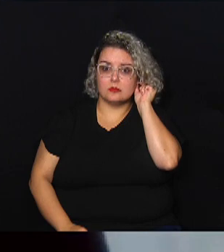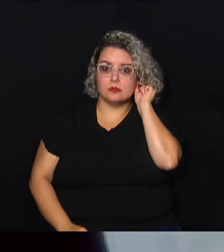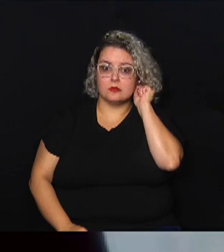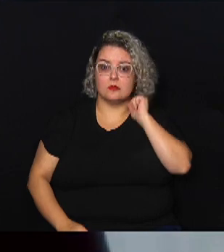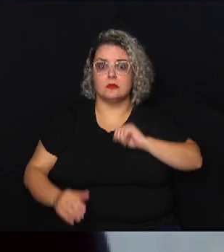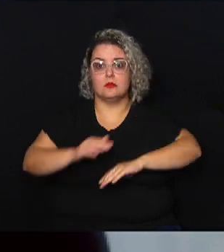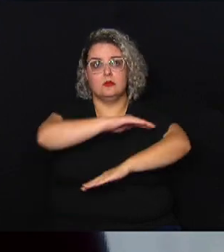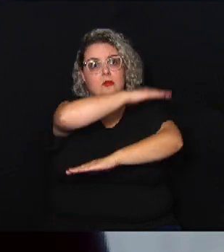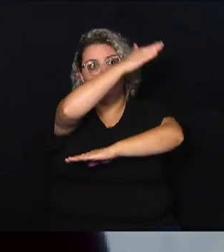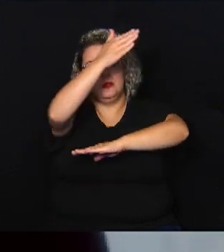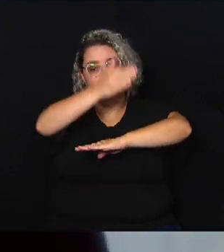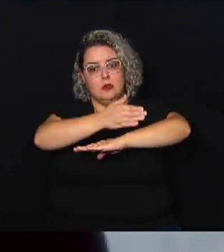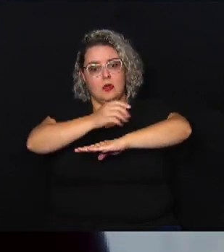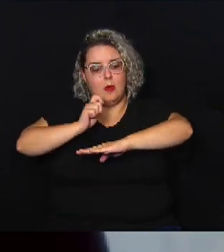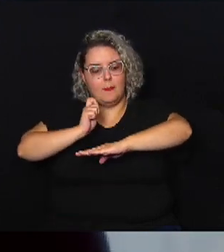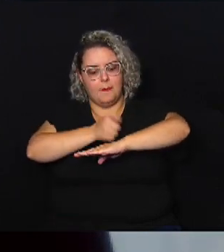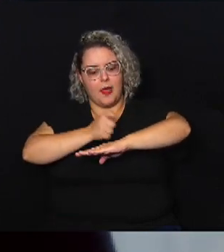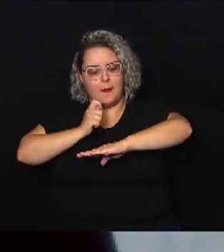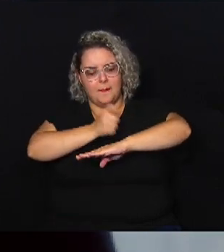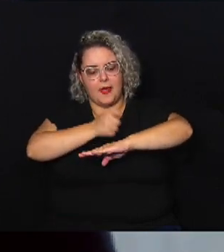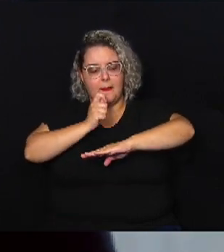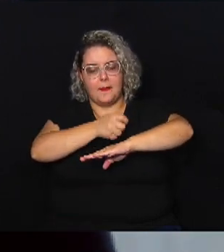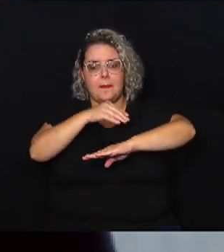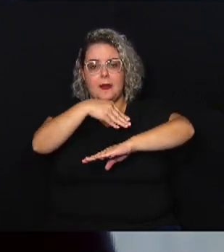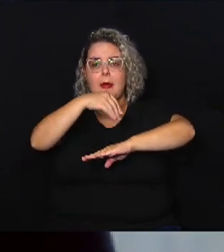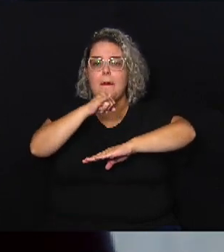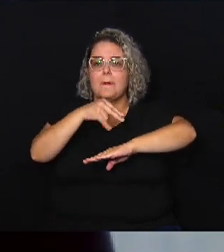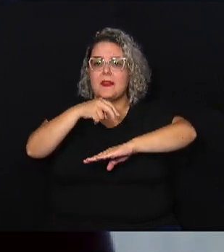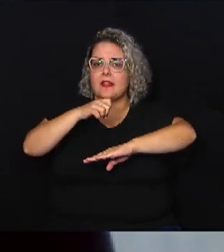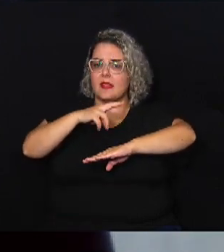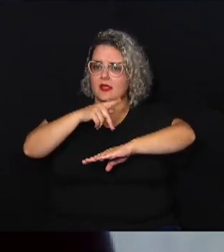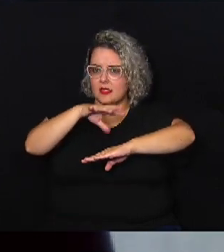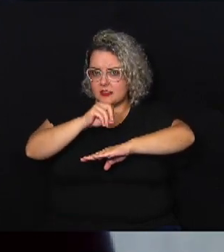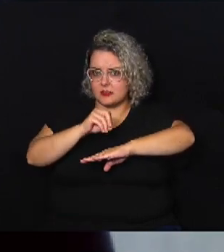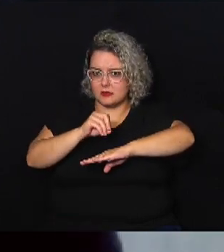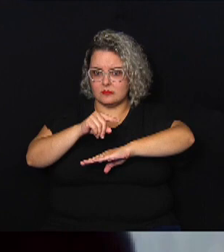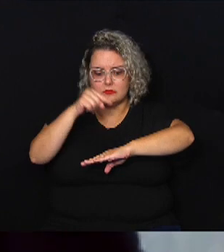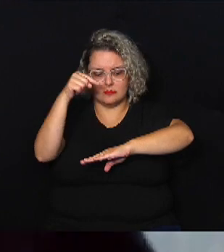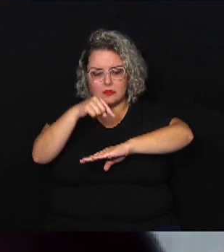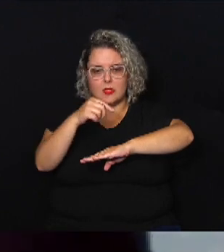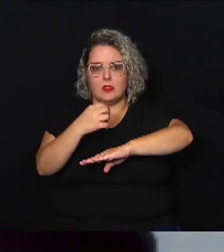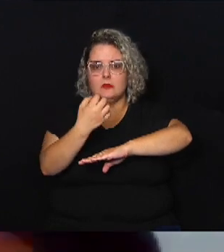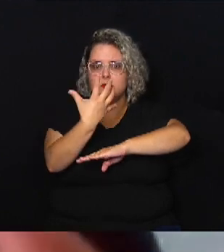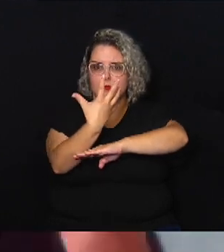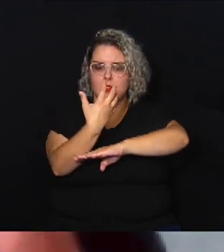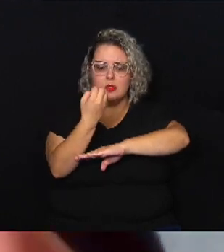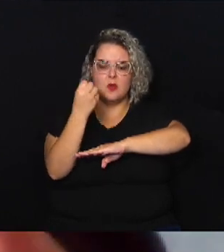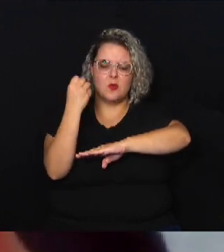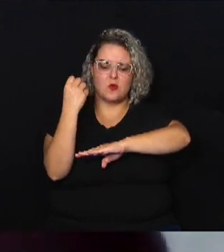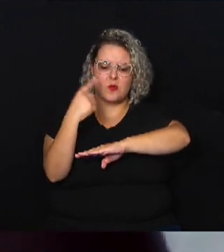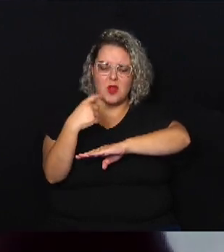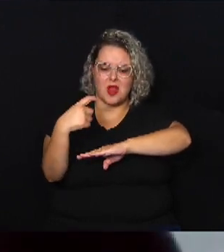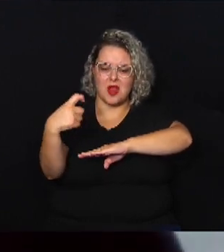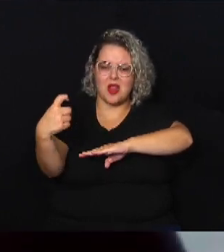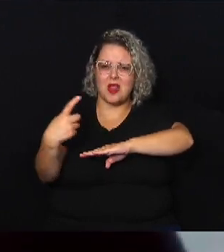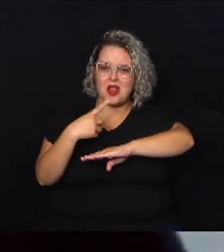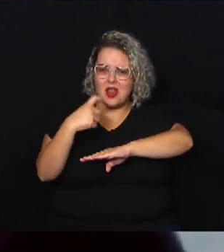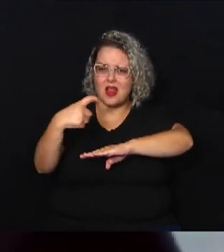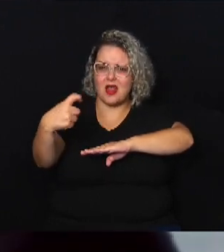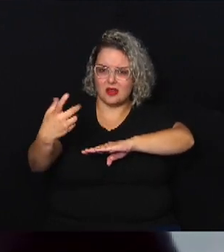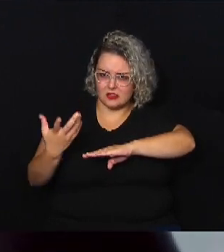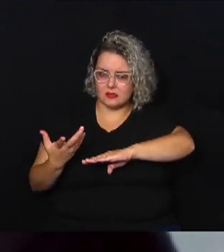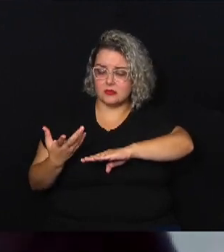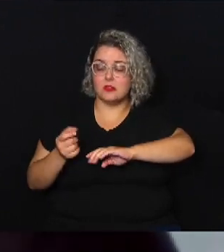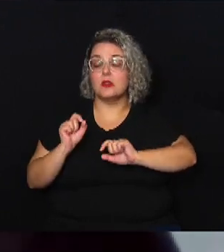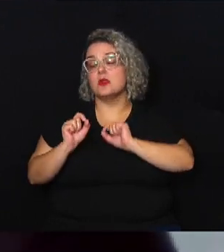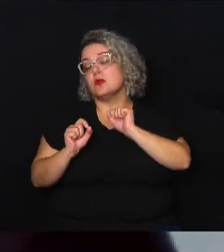fazer exatamente esse tipo de alerta e o que é possível fazer hoje seria